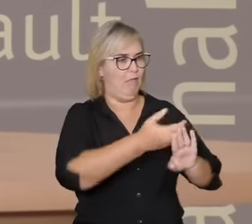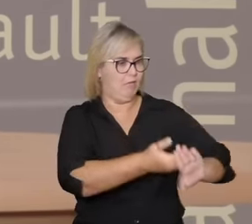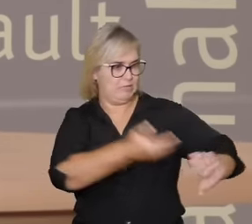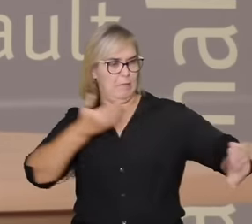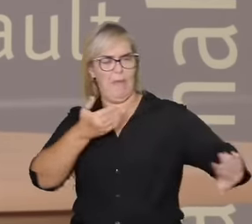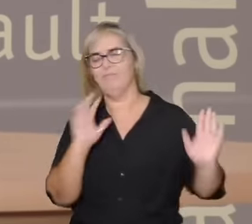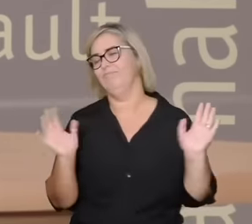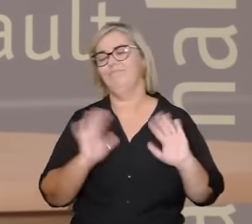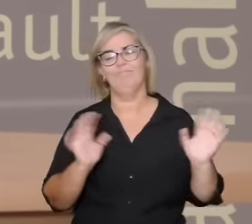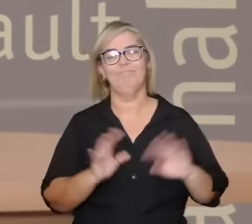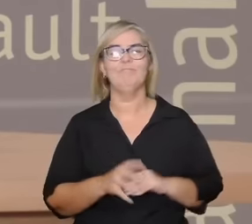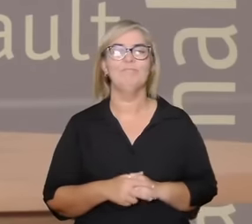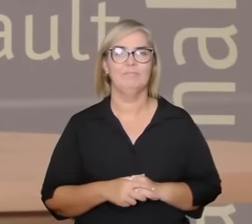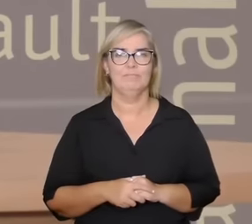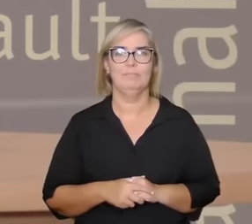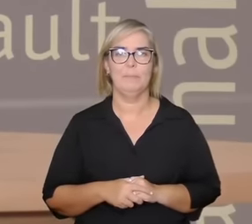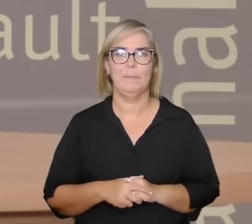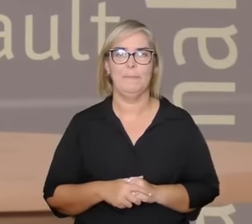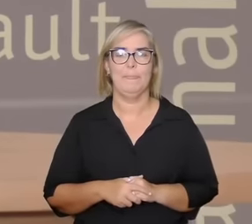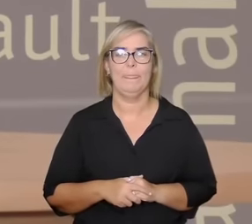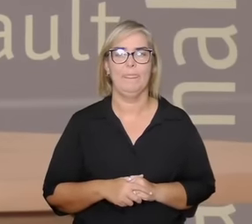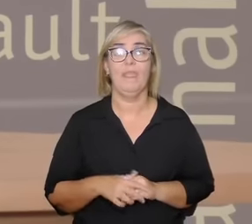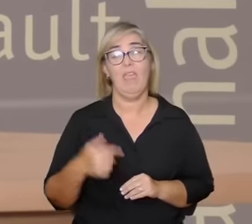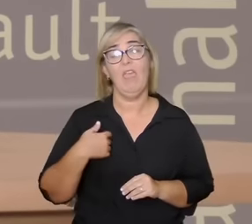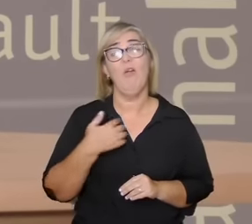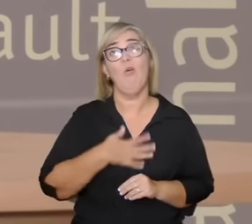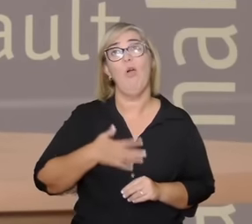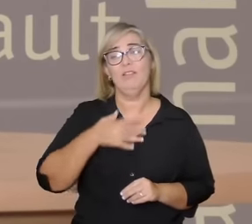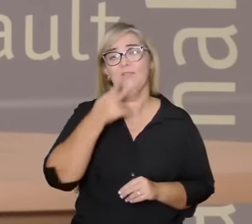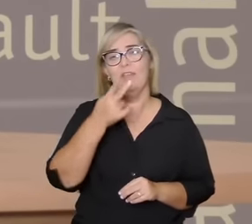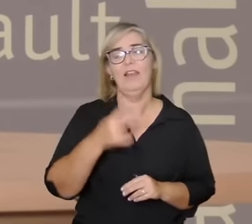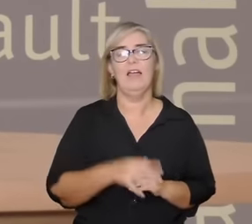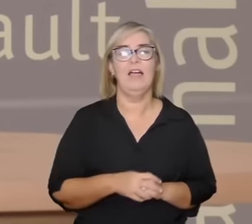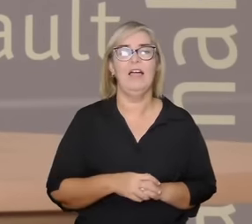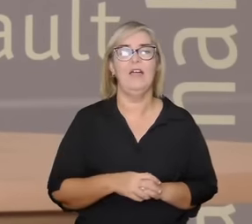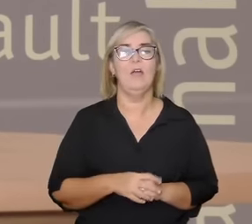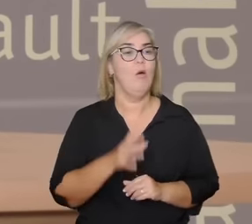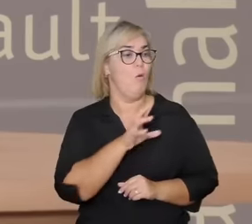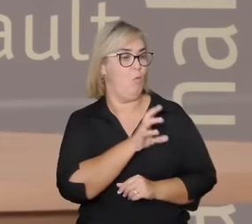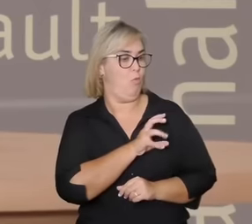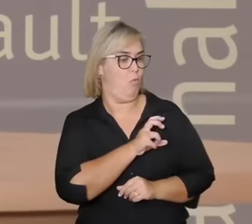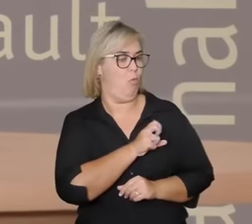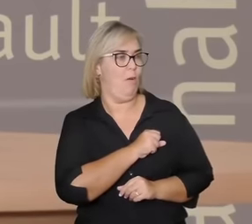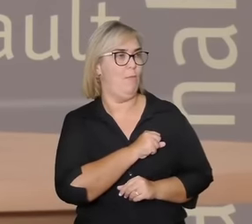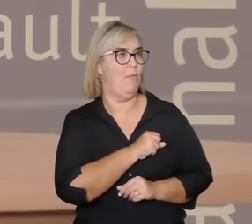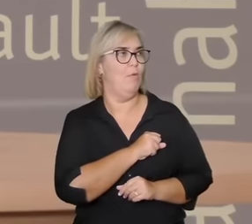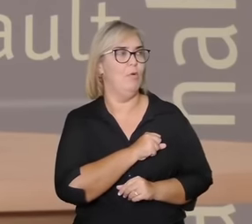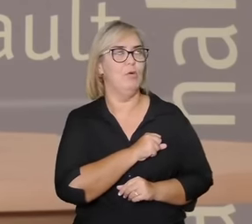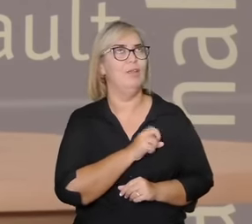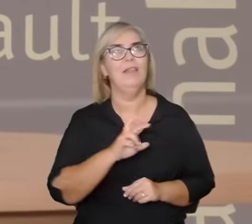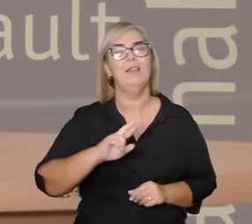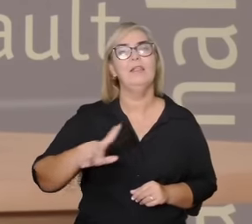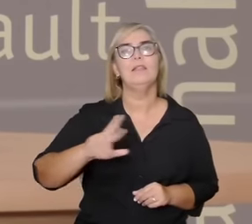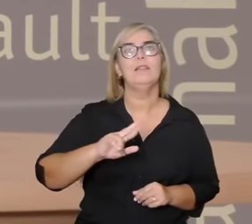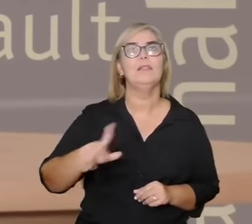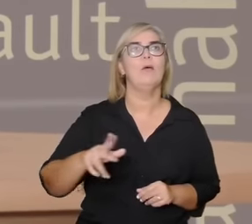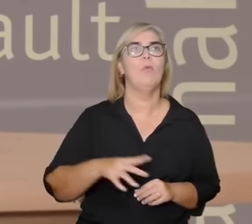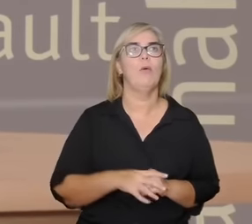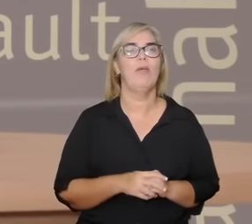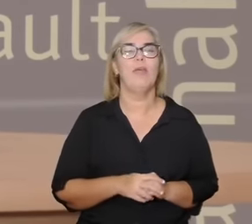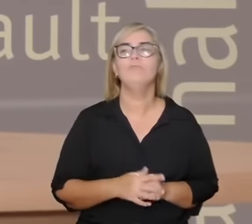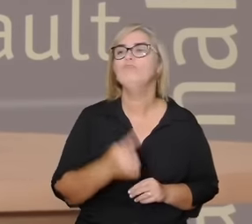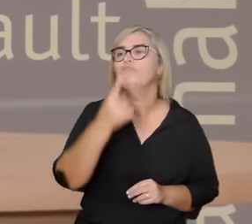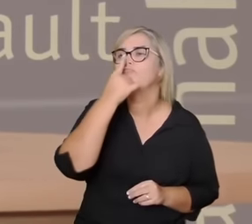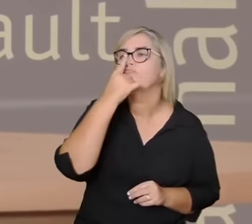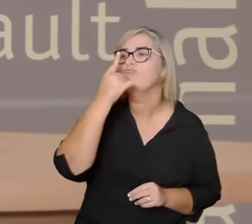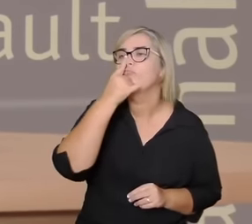o amor ele não está sendo em algumas relações o amor não é vamos dizer o afeto